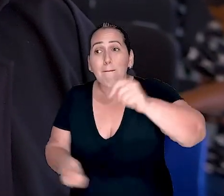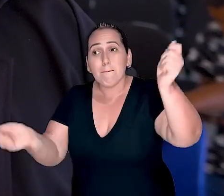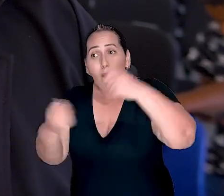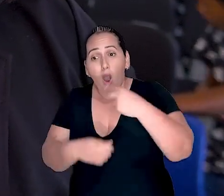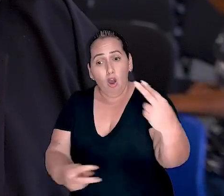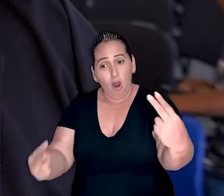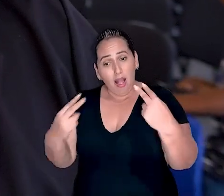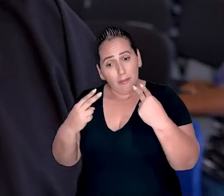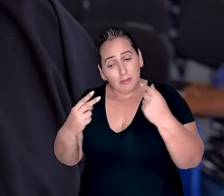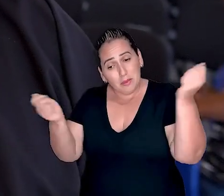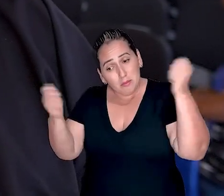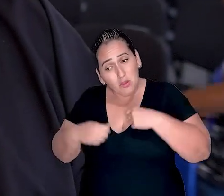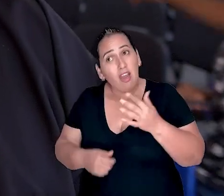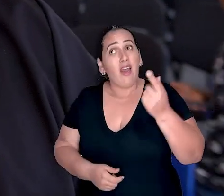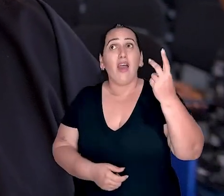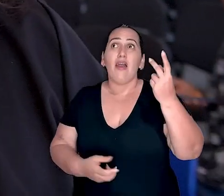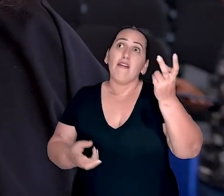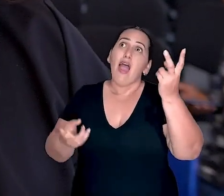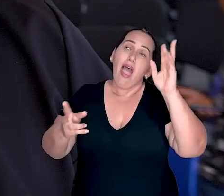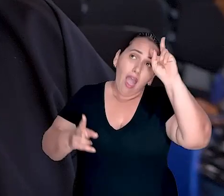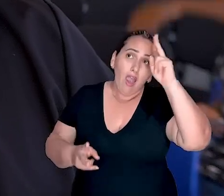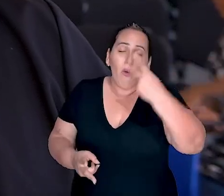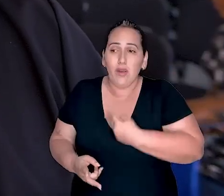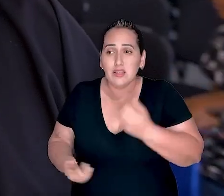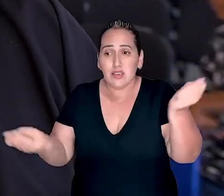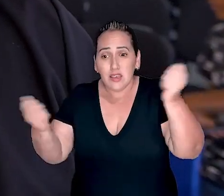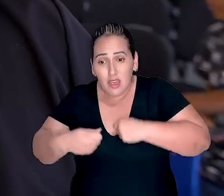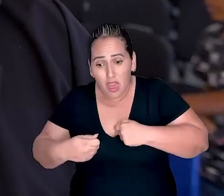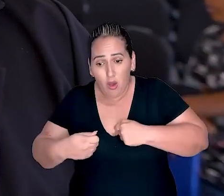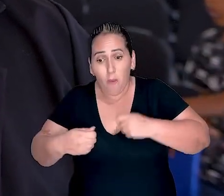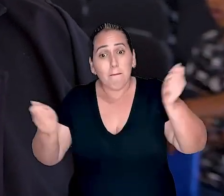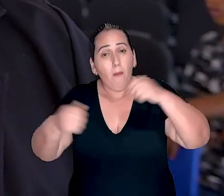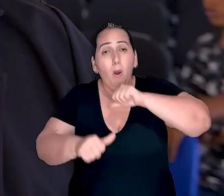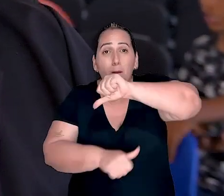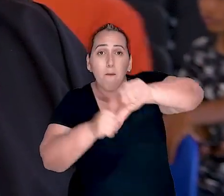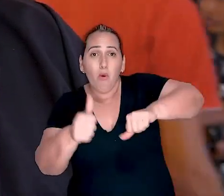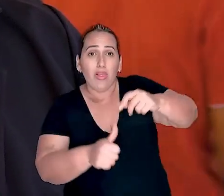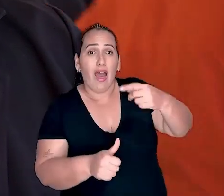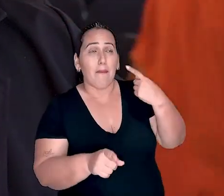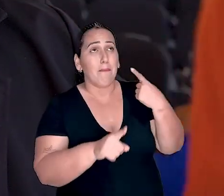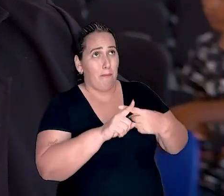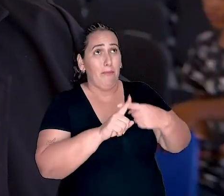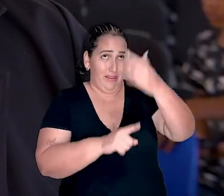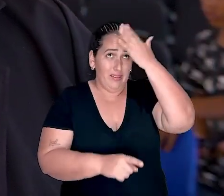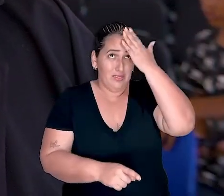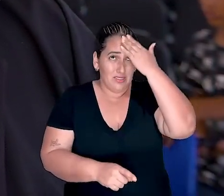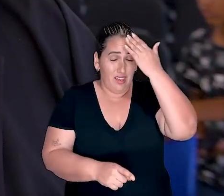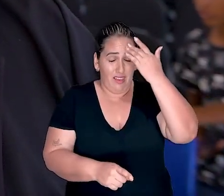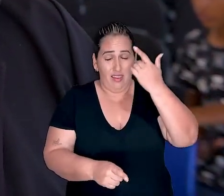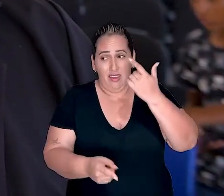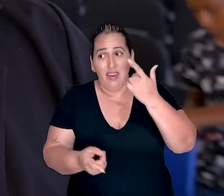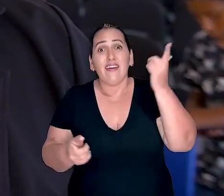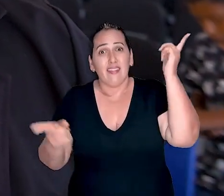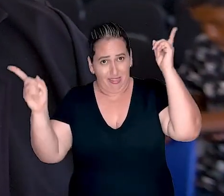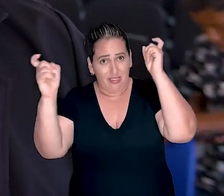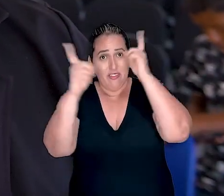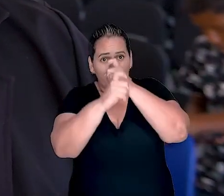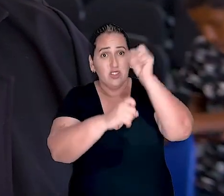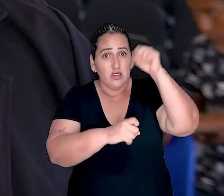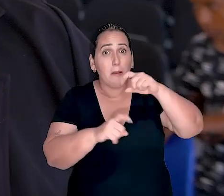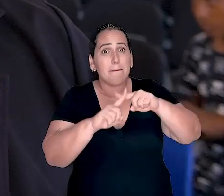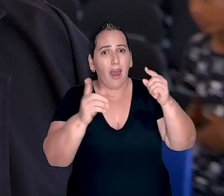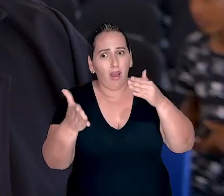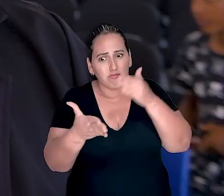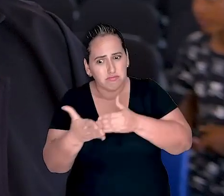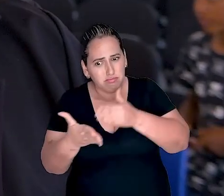mesmas, é claro que cada um vai ter um obstáculo, cada obstáculo é diferente do outro, mas que se elas de